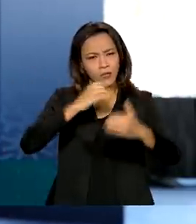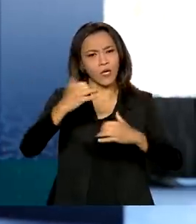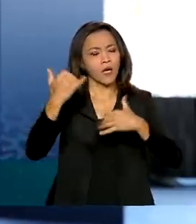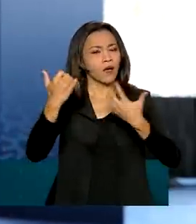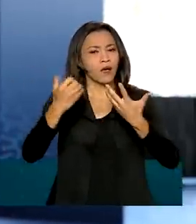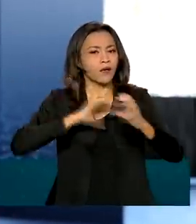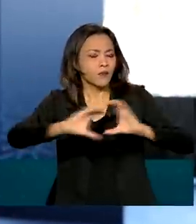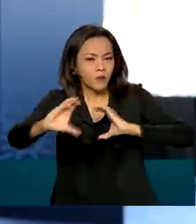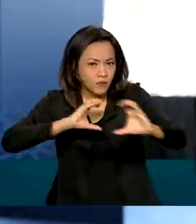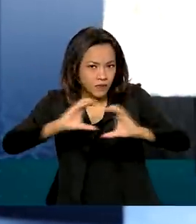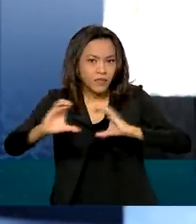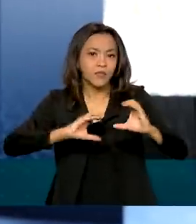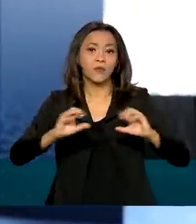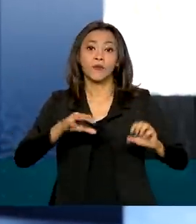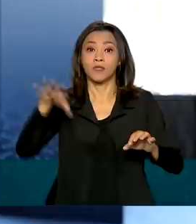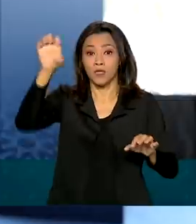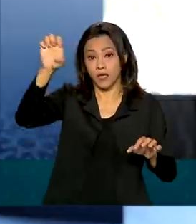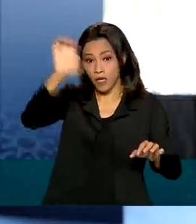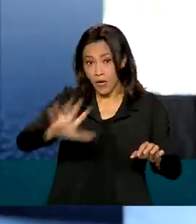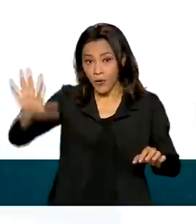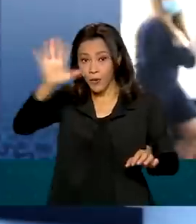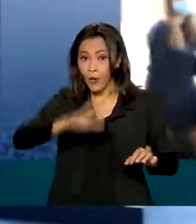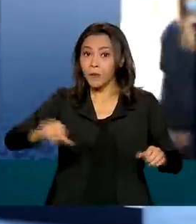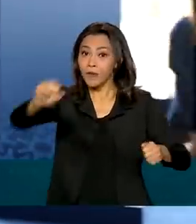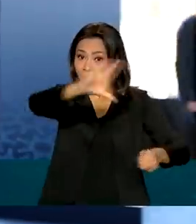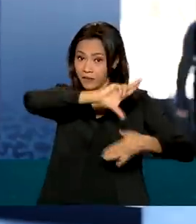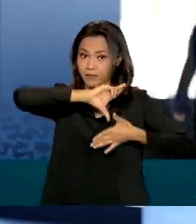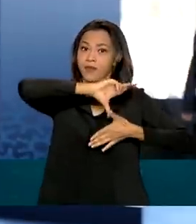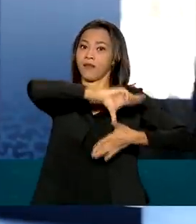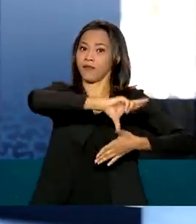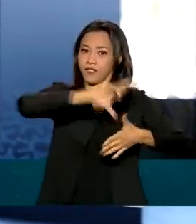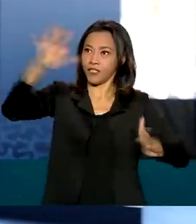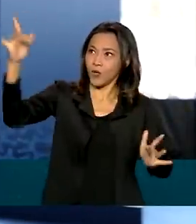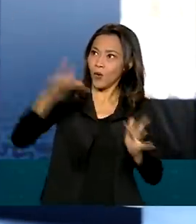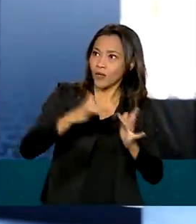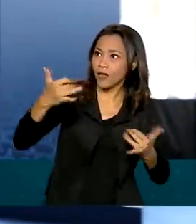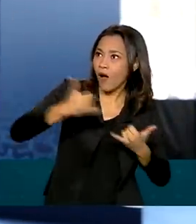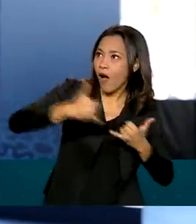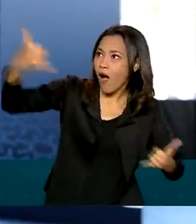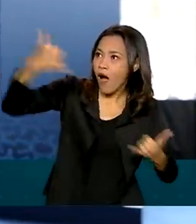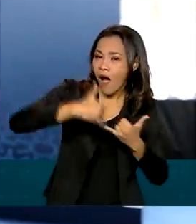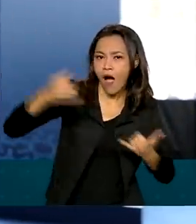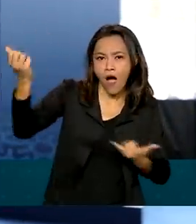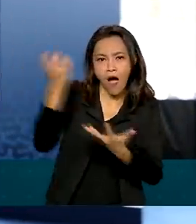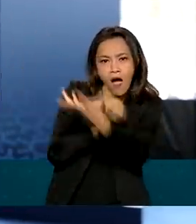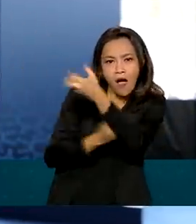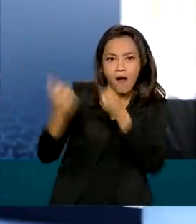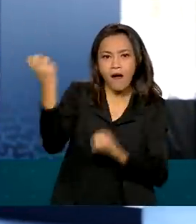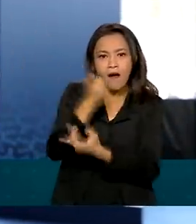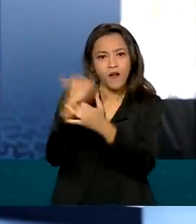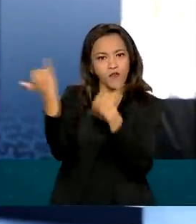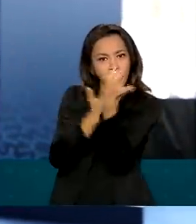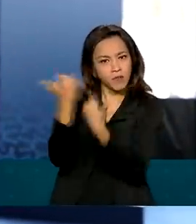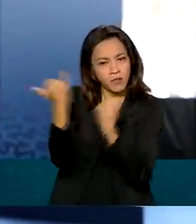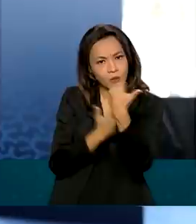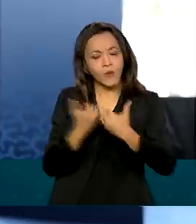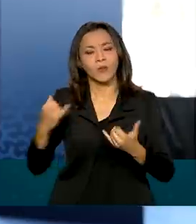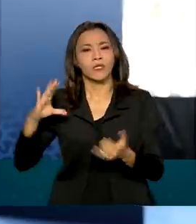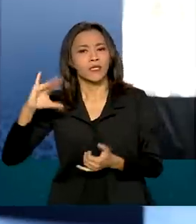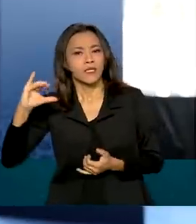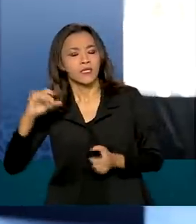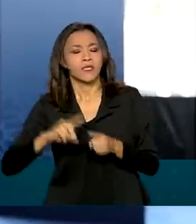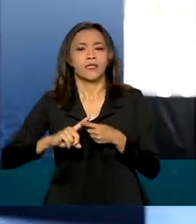entre a Europa e a América Latina. A cooperação direta através de dados científicos, através de dados, por exemplo, de